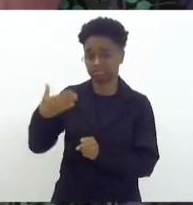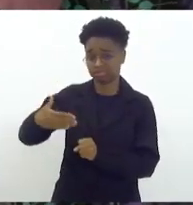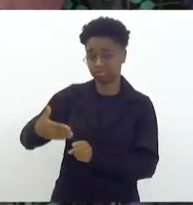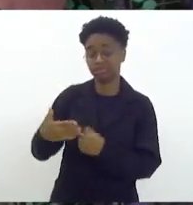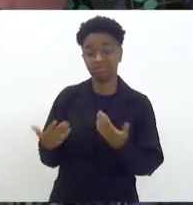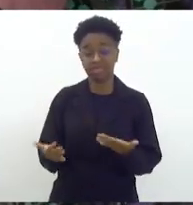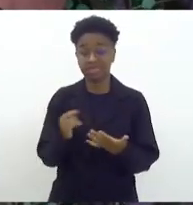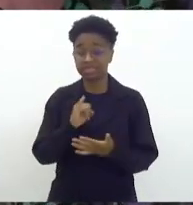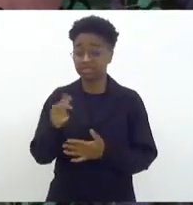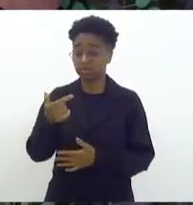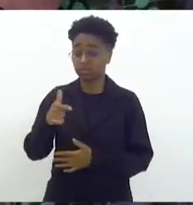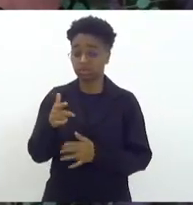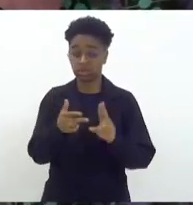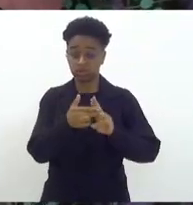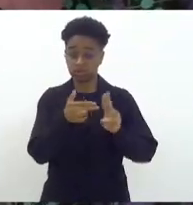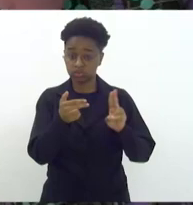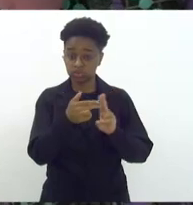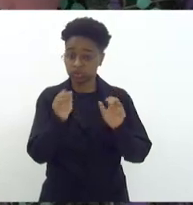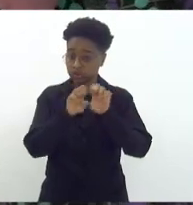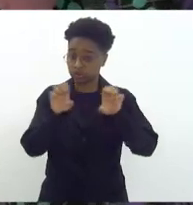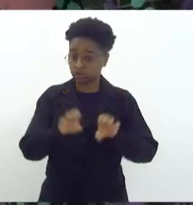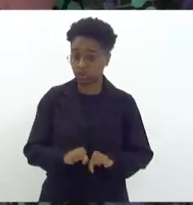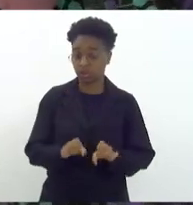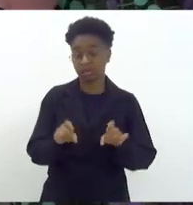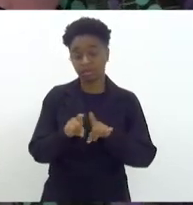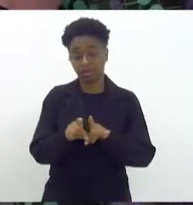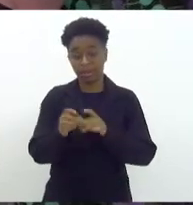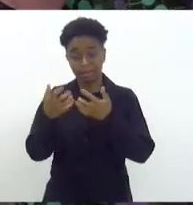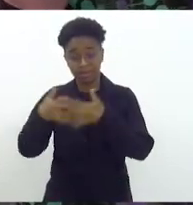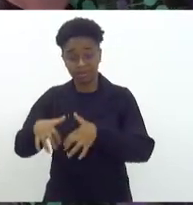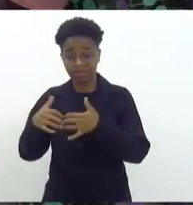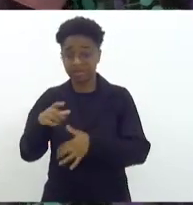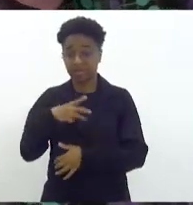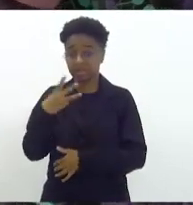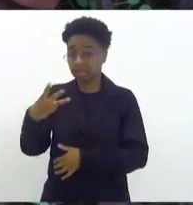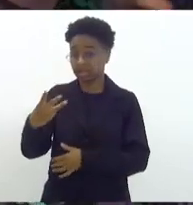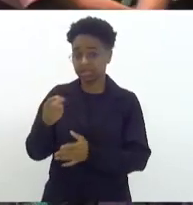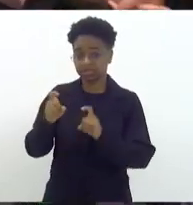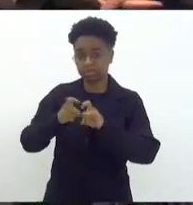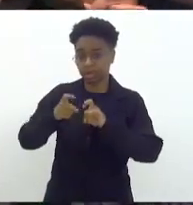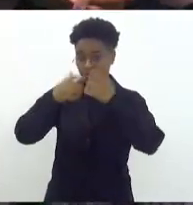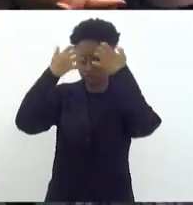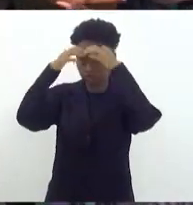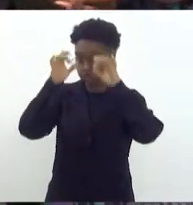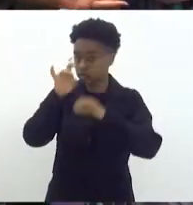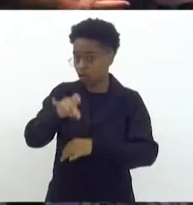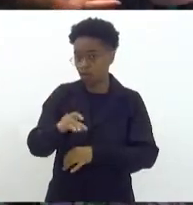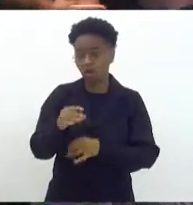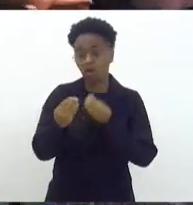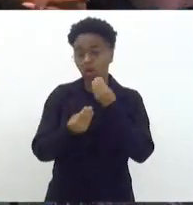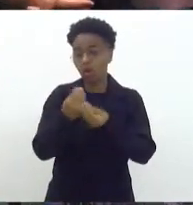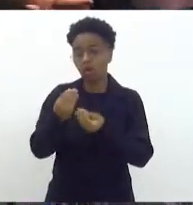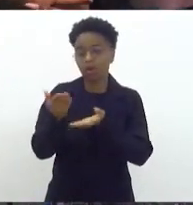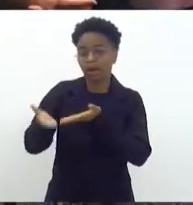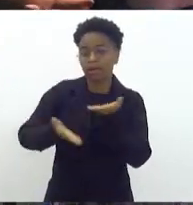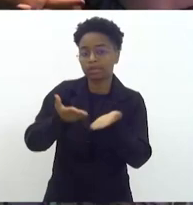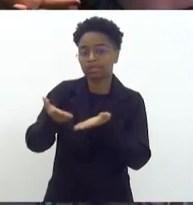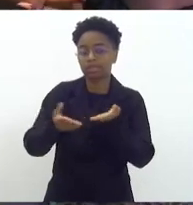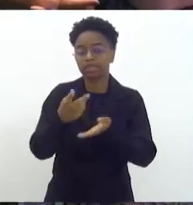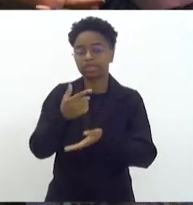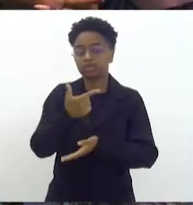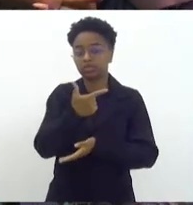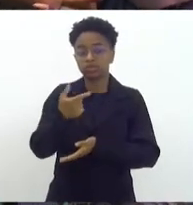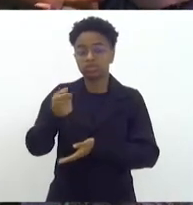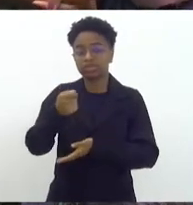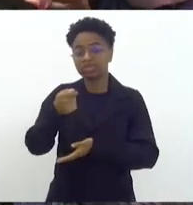você não tem uma rede do SUS totalmente estruturada, em Petrópolis a gente tem três neurologistas, então como é que dá conta de uma cidade com 279 mil